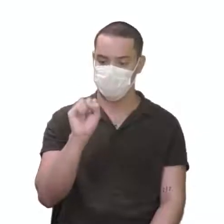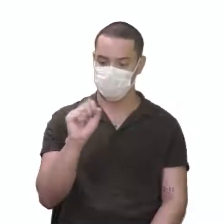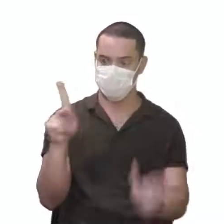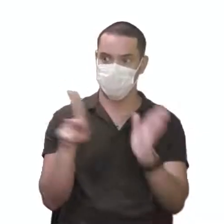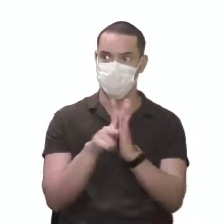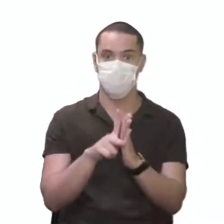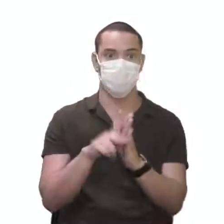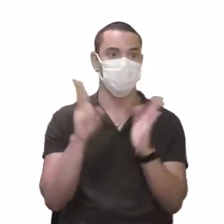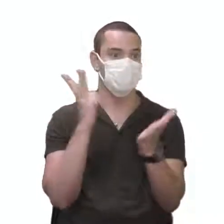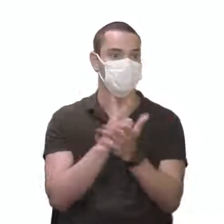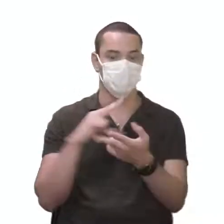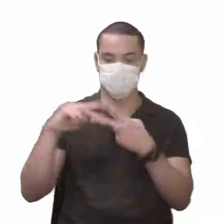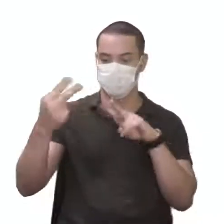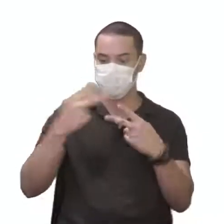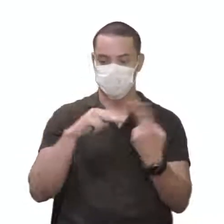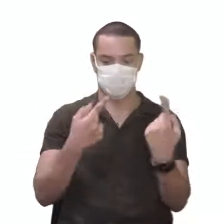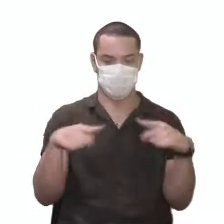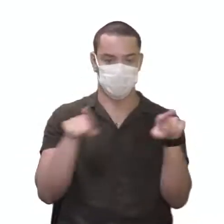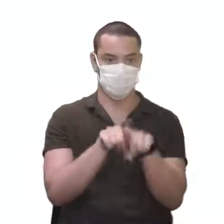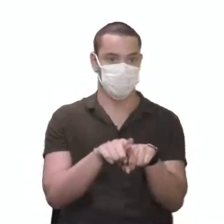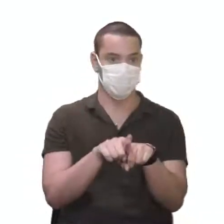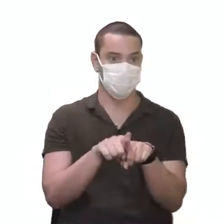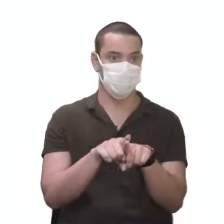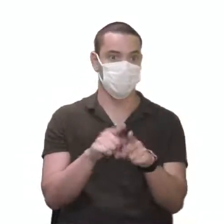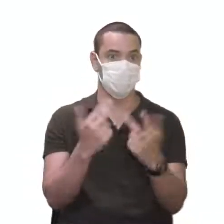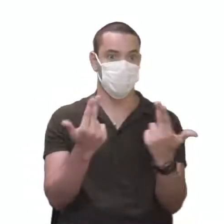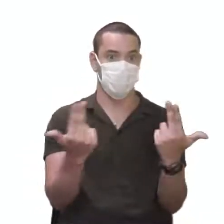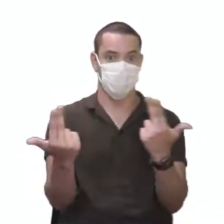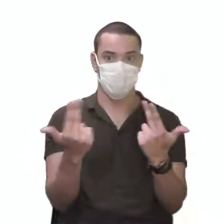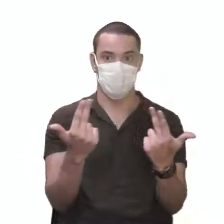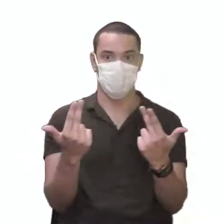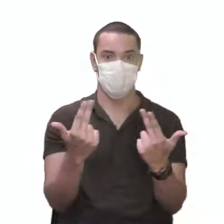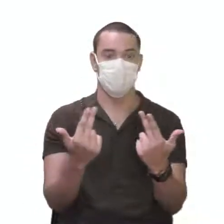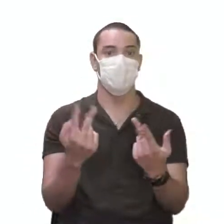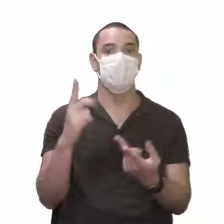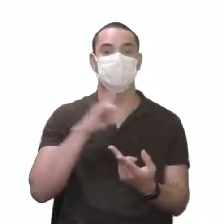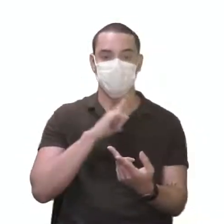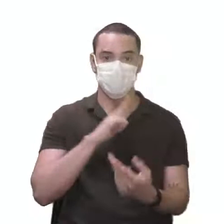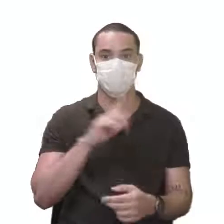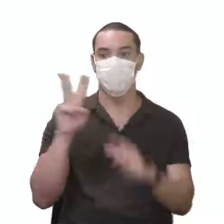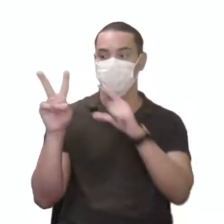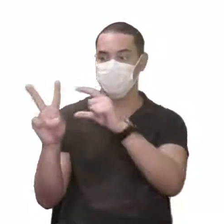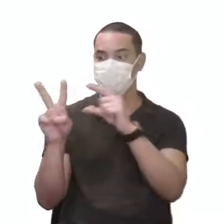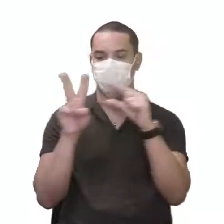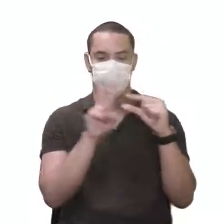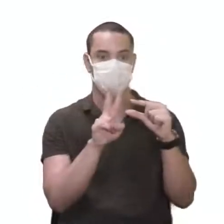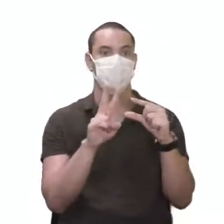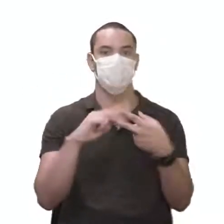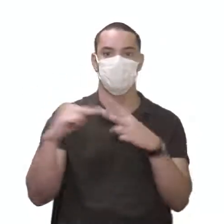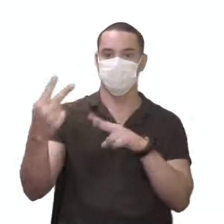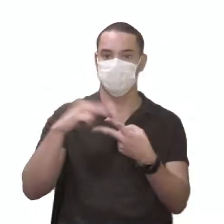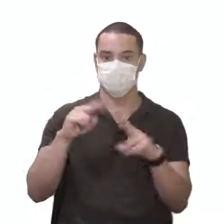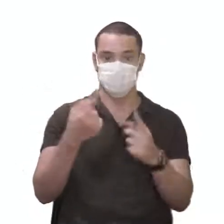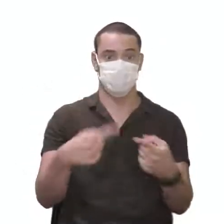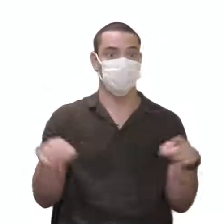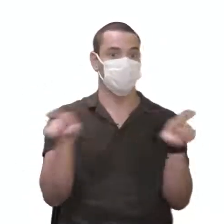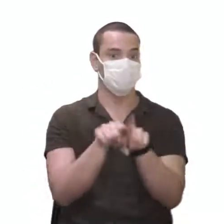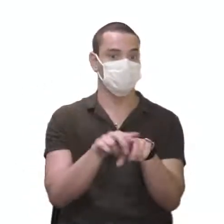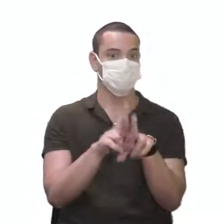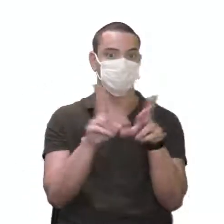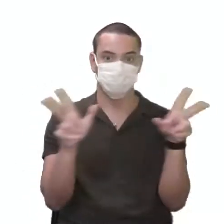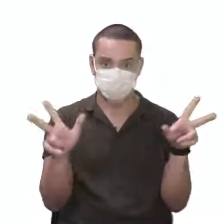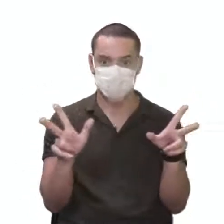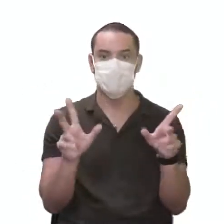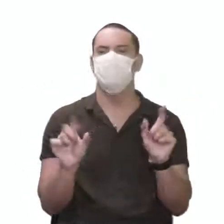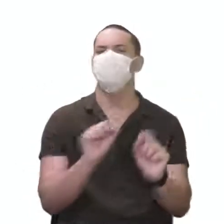homozigotas, onde você tinha alelos heterozigotos. No caso, o Vzão com o Vzinho, tá bom? E aí,